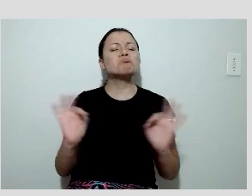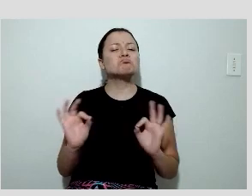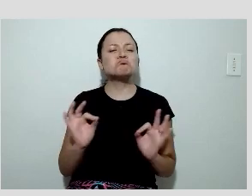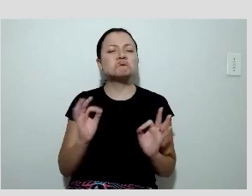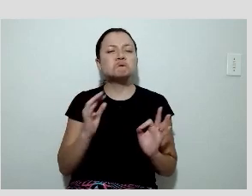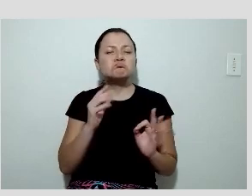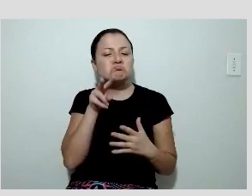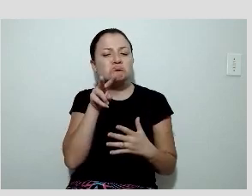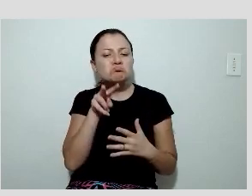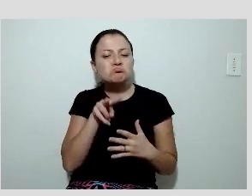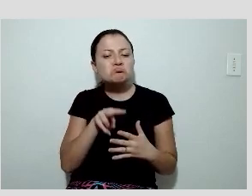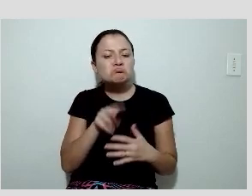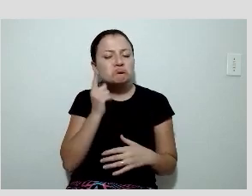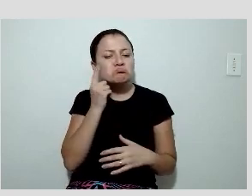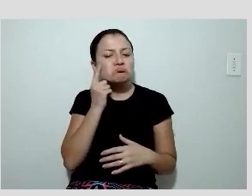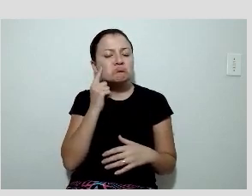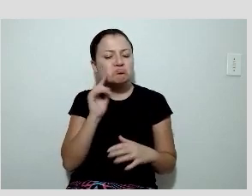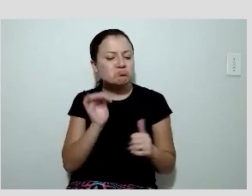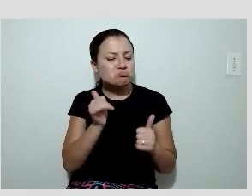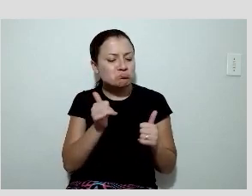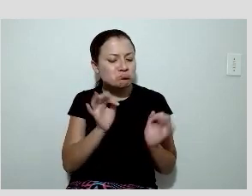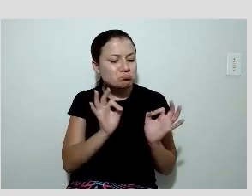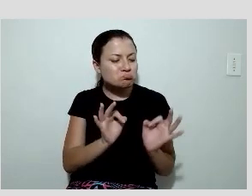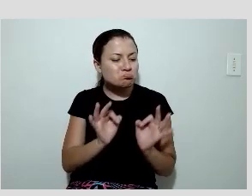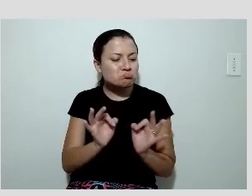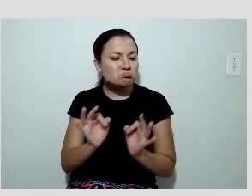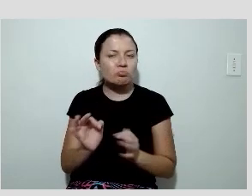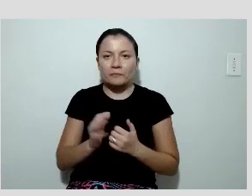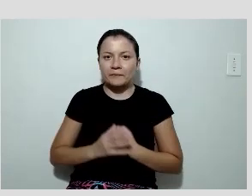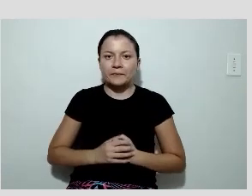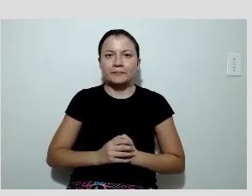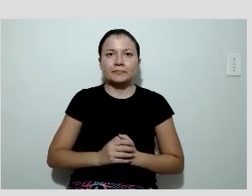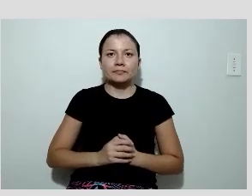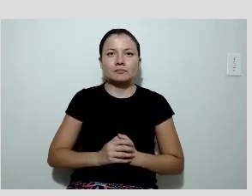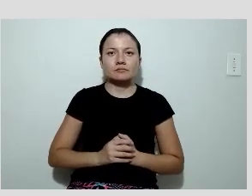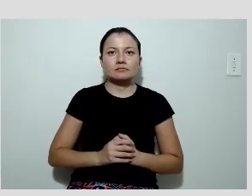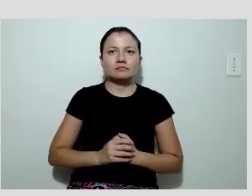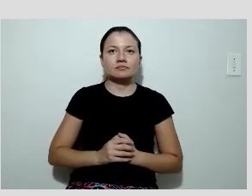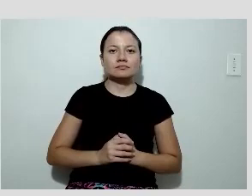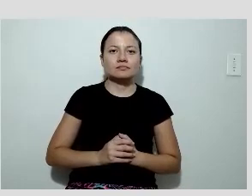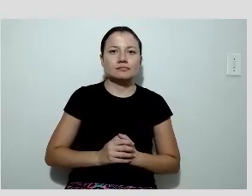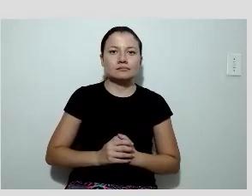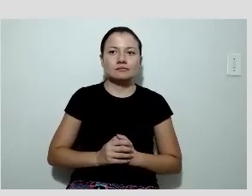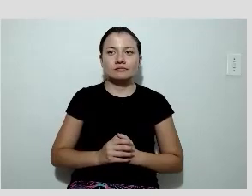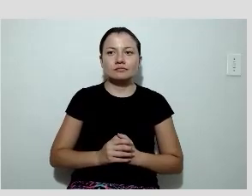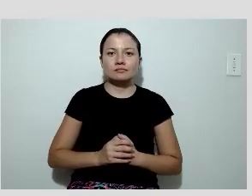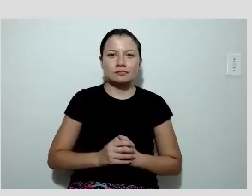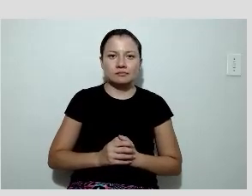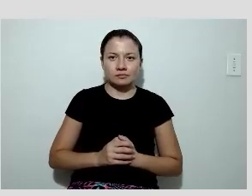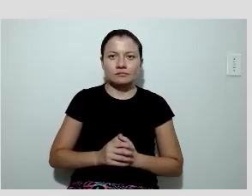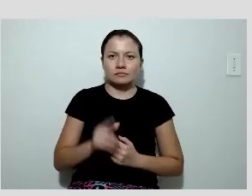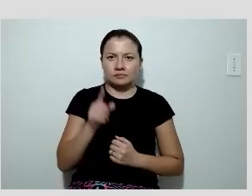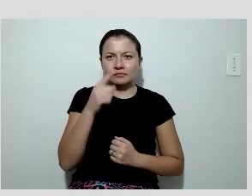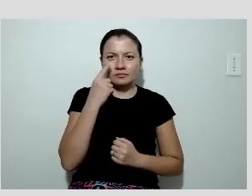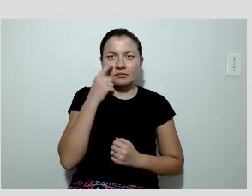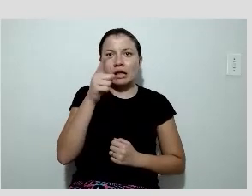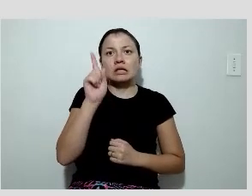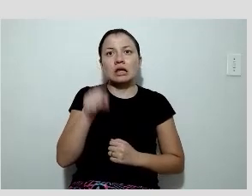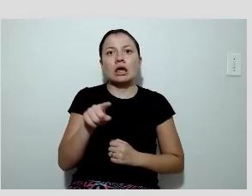É um paciente que estava bem controlado com um estudo clínico. Esse é o eletro de repouso do paciente.